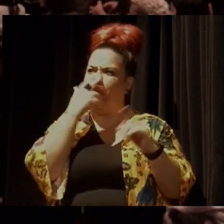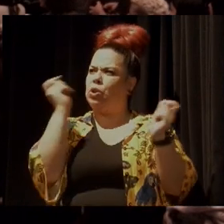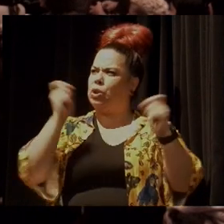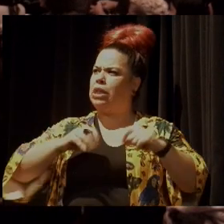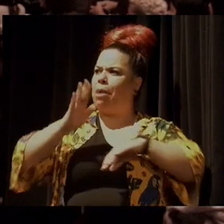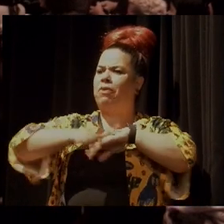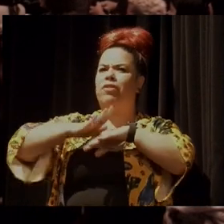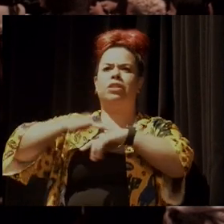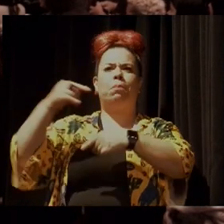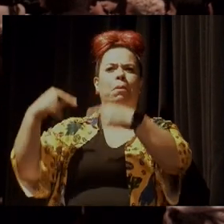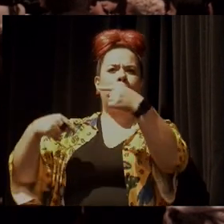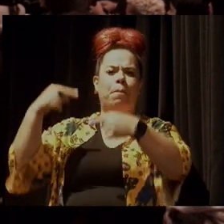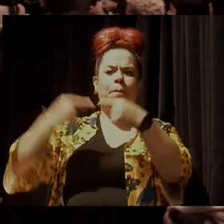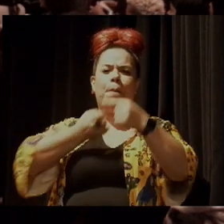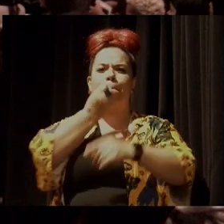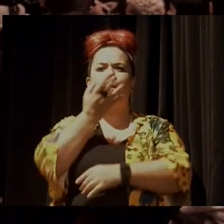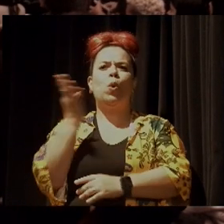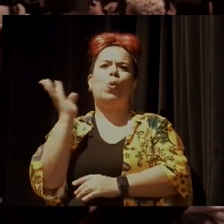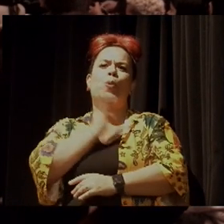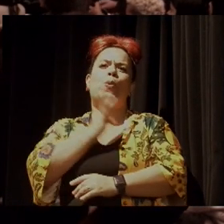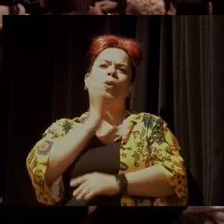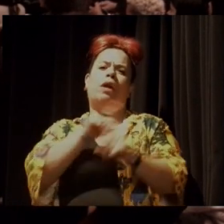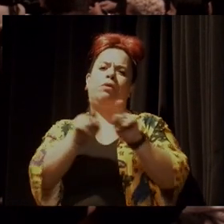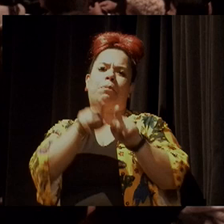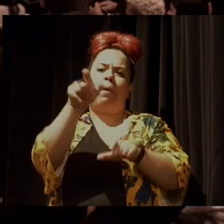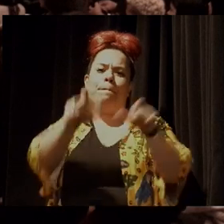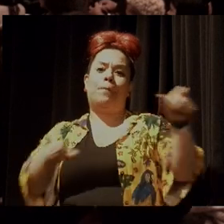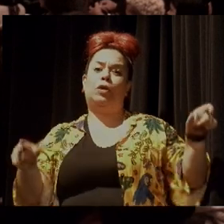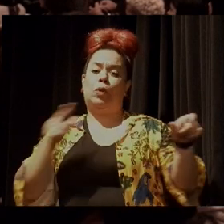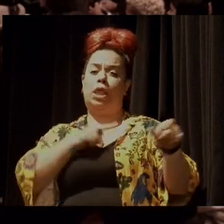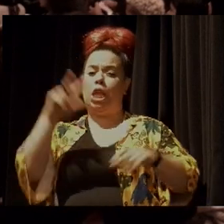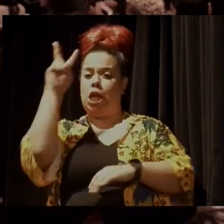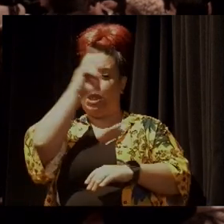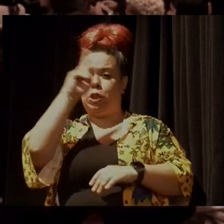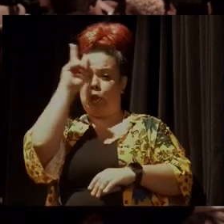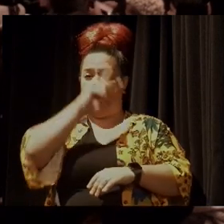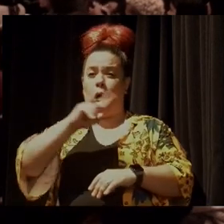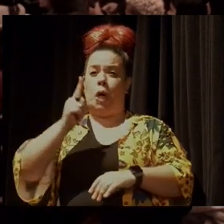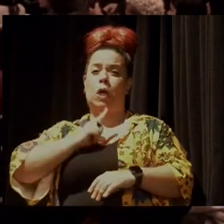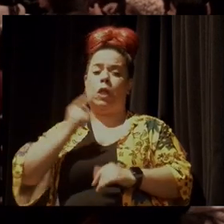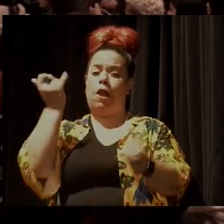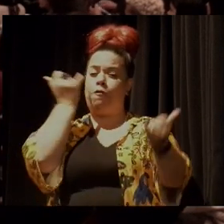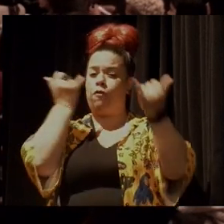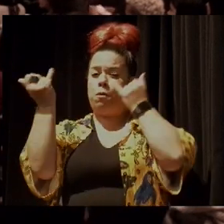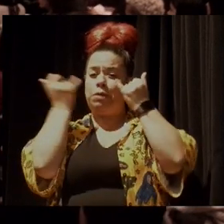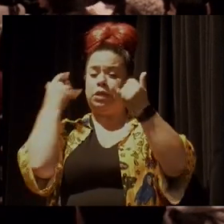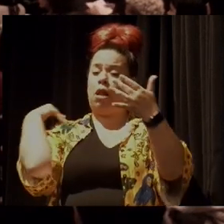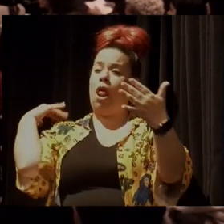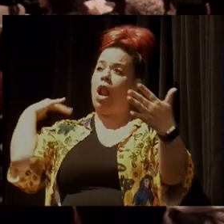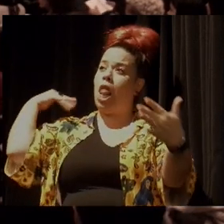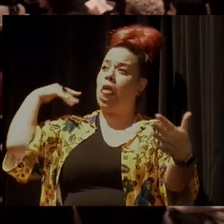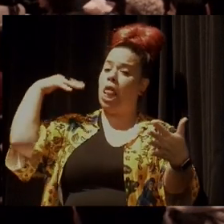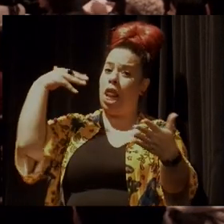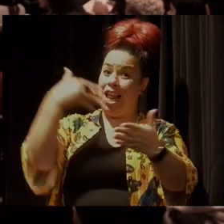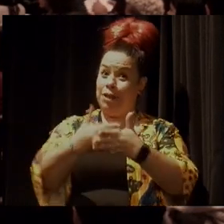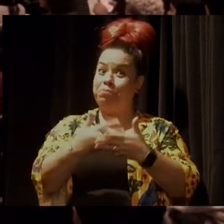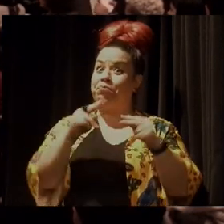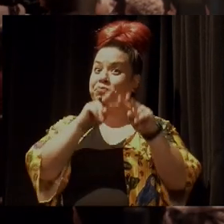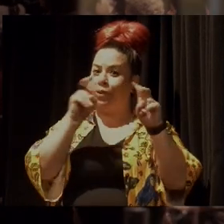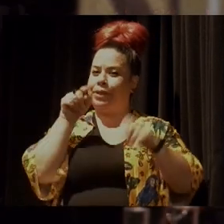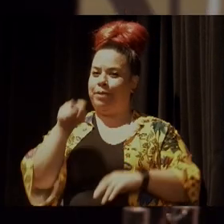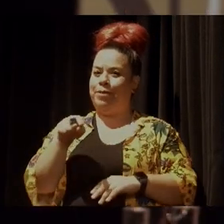debate muito bacana aqui com gente que tem muita bagagem nessa temática. E vamos sair daqui